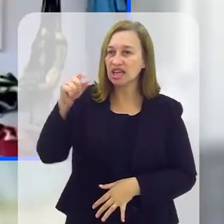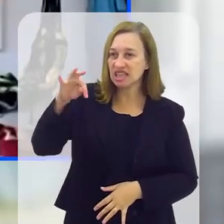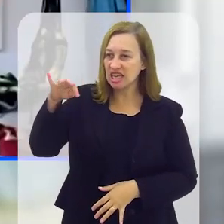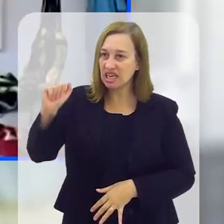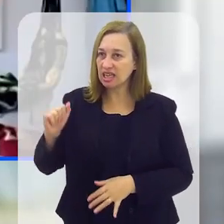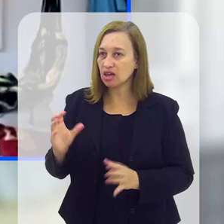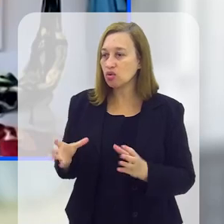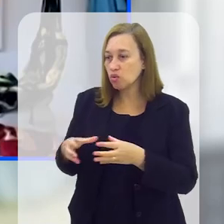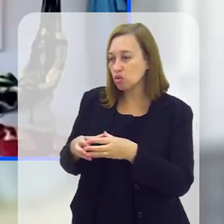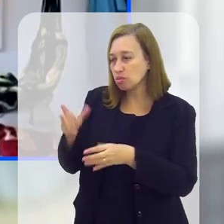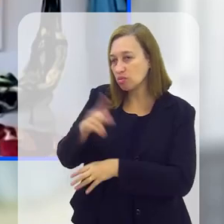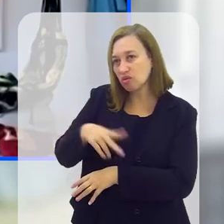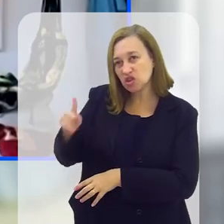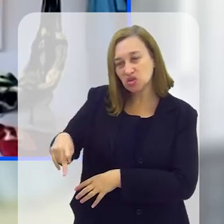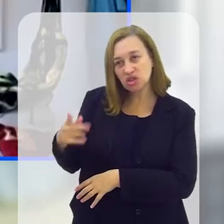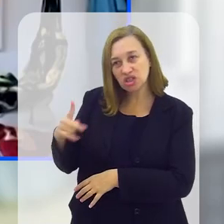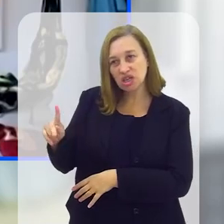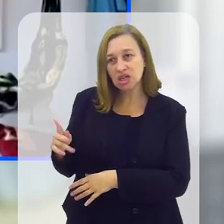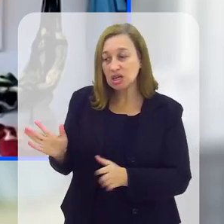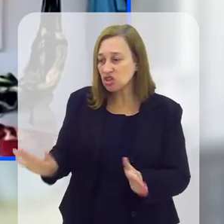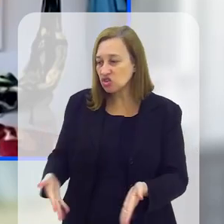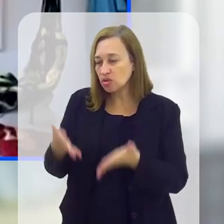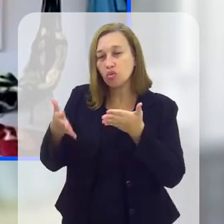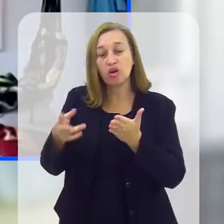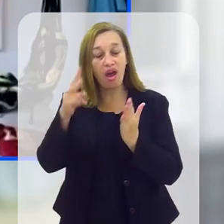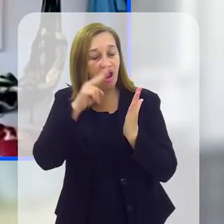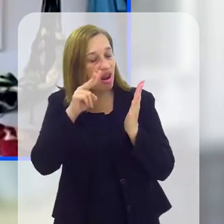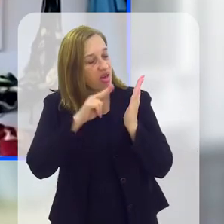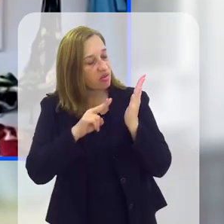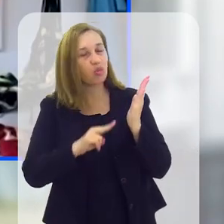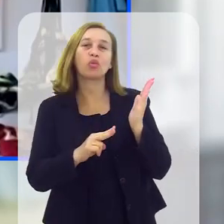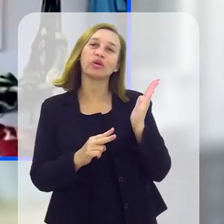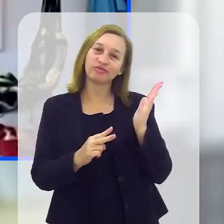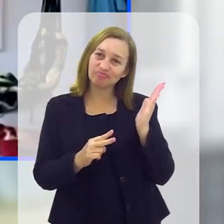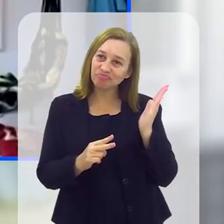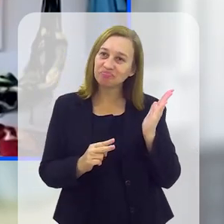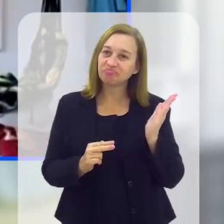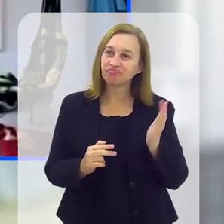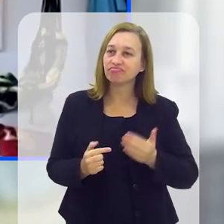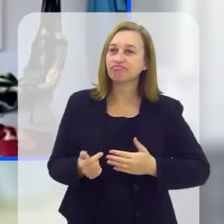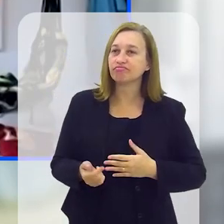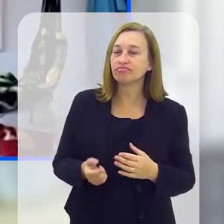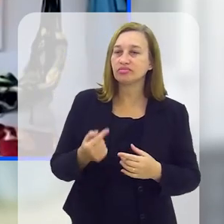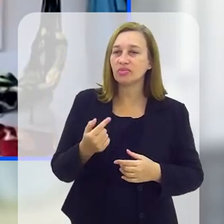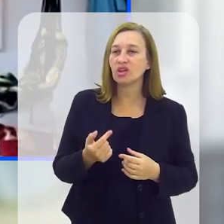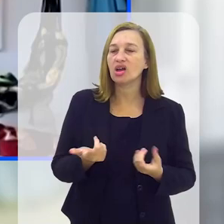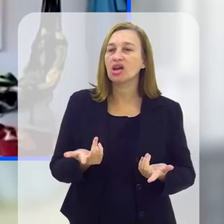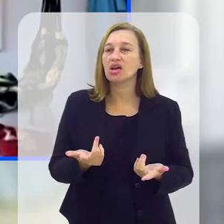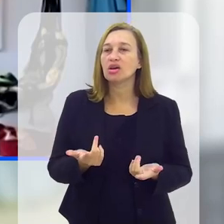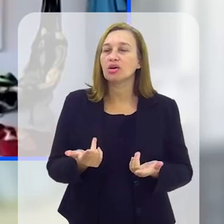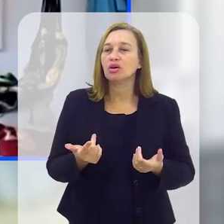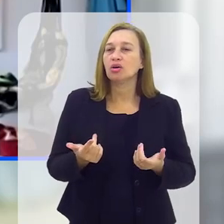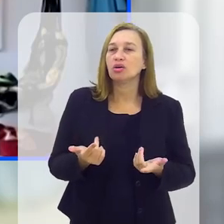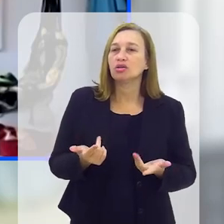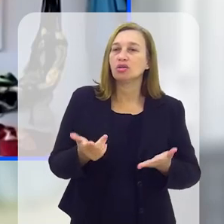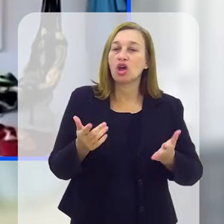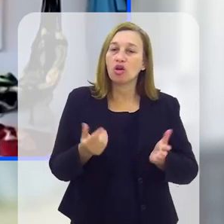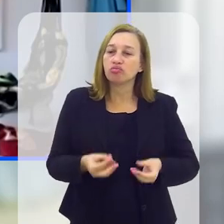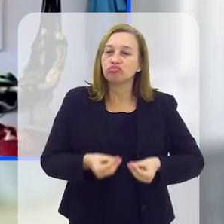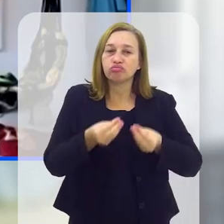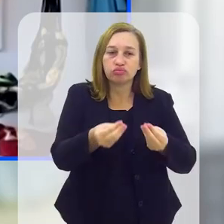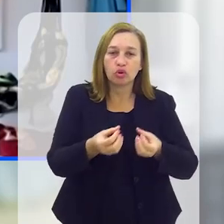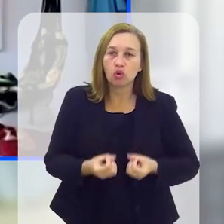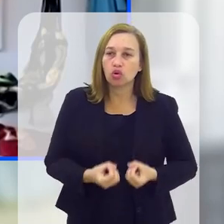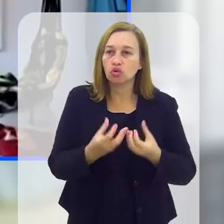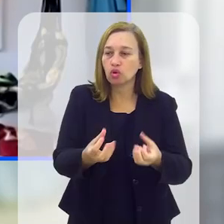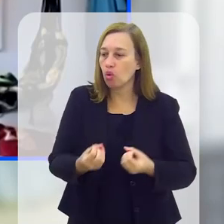a sua equipe de professores, eles estimulam muito a leitura. Eu procuro alimentar os presídios